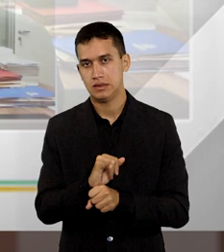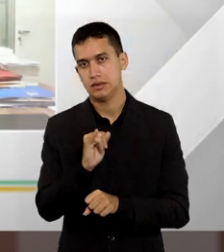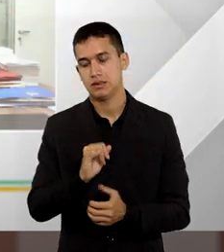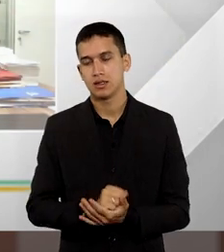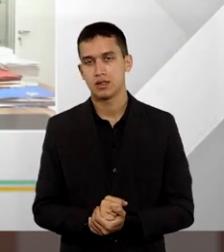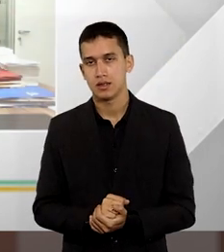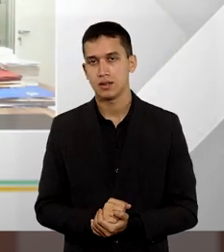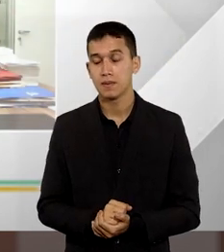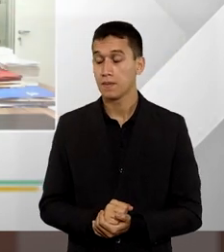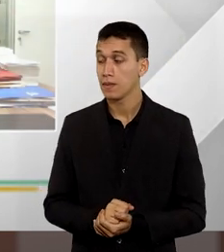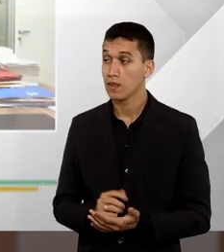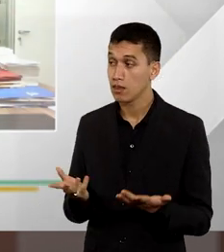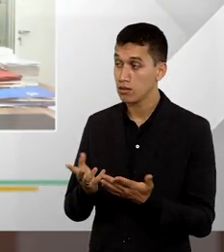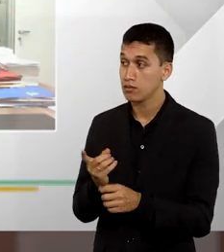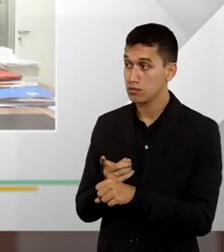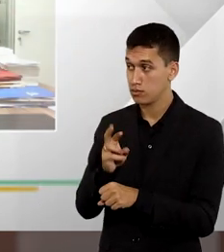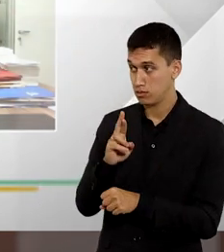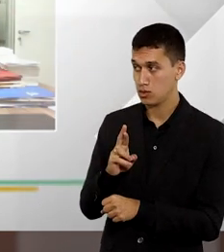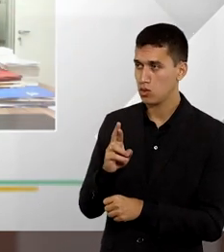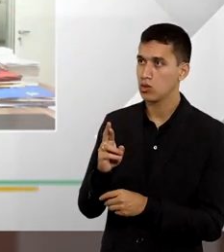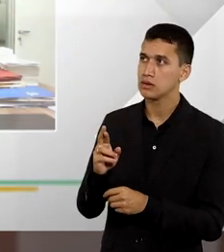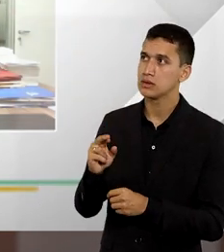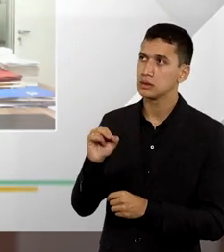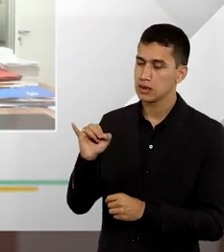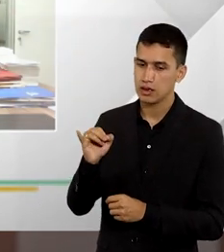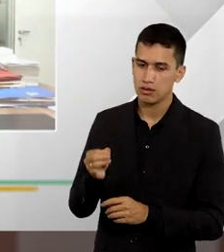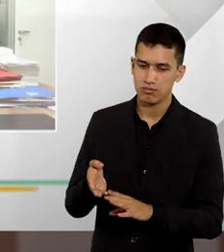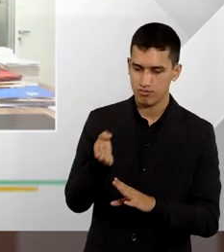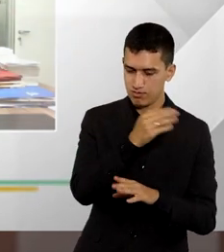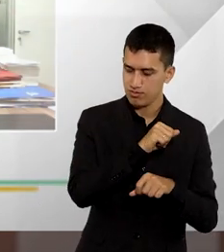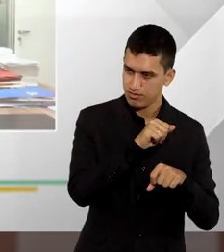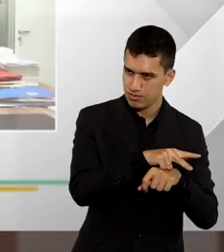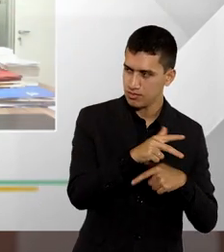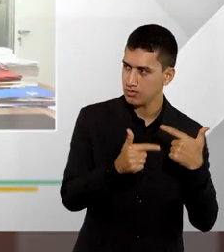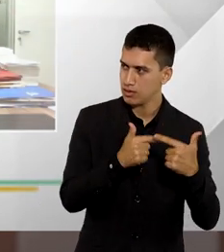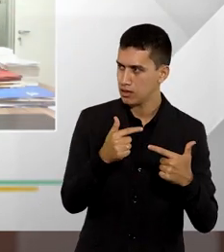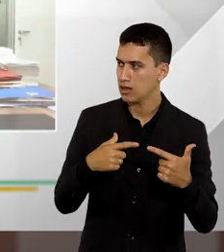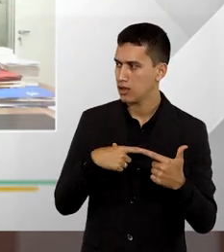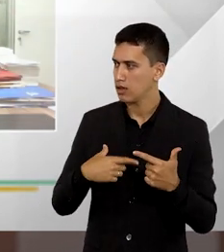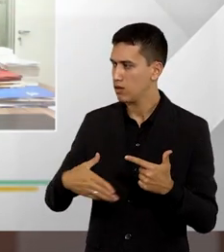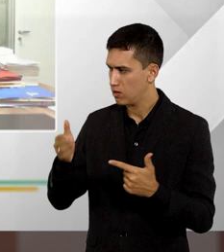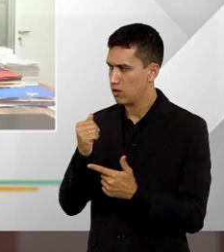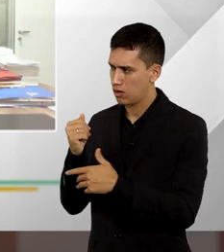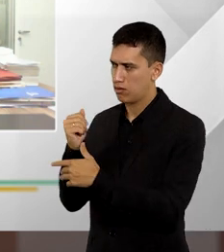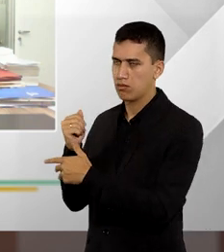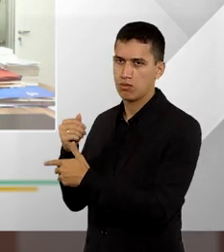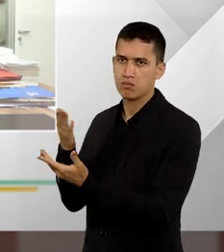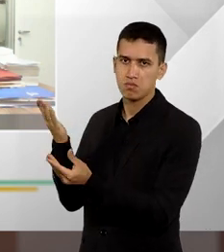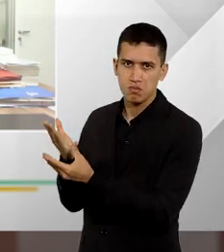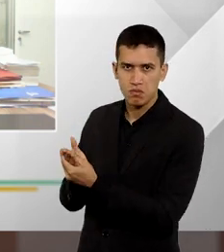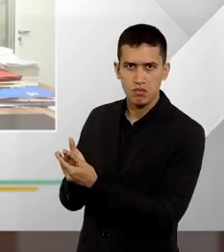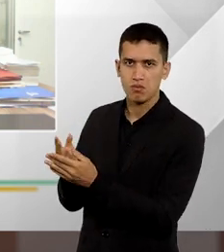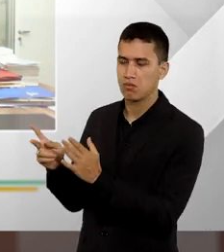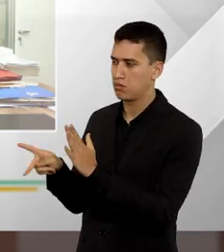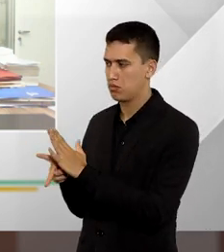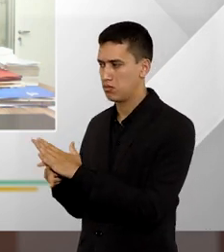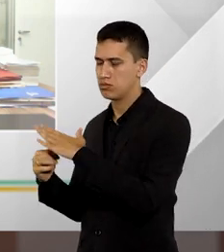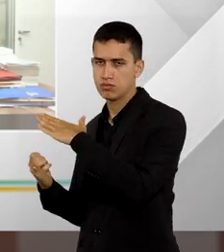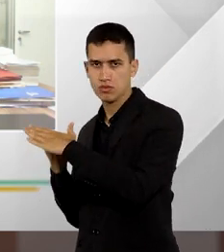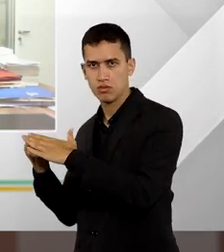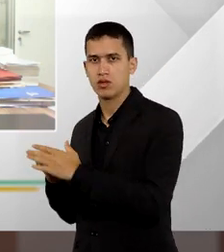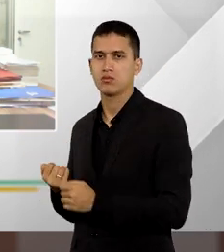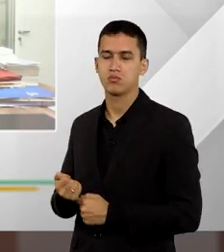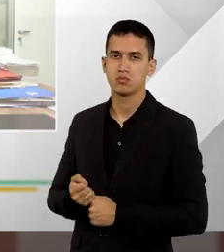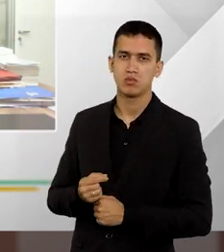Agora, doutor Rafael, quando o ex-empregado, ele quer cobrar do ex-empregador os gastos com advogados em demanda trabalhista, qual